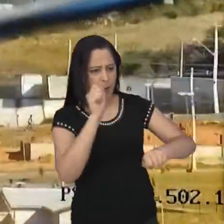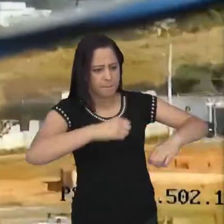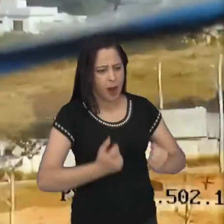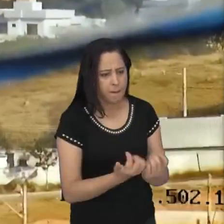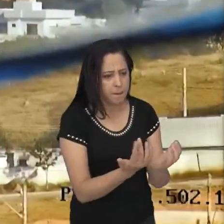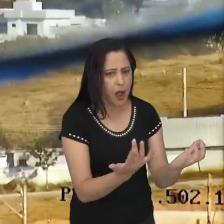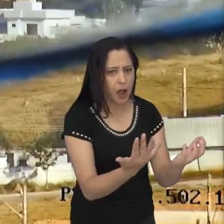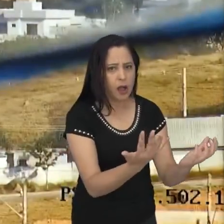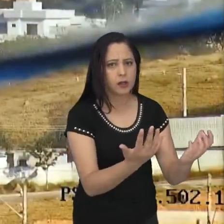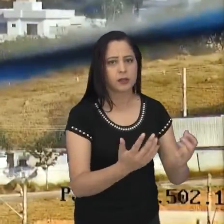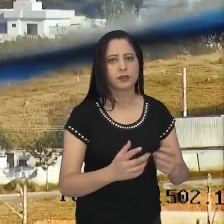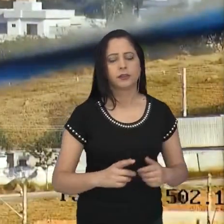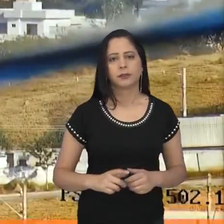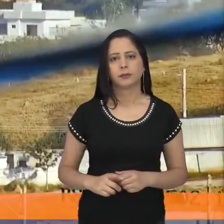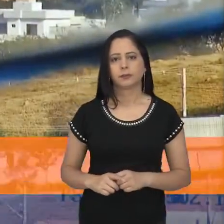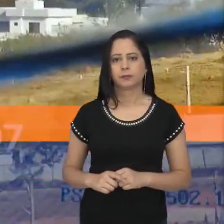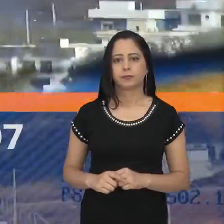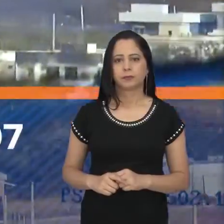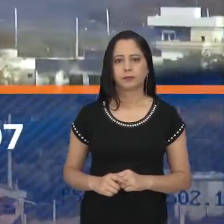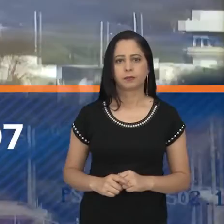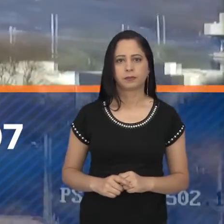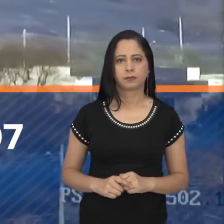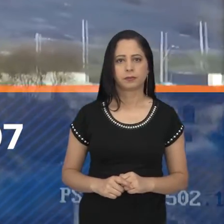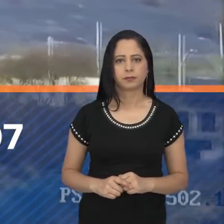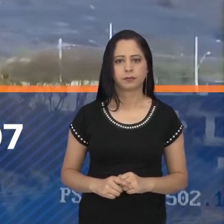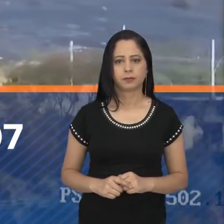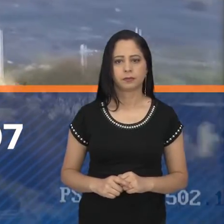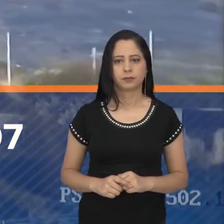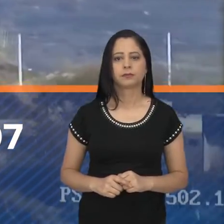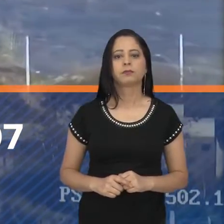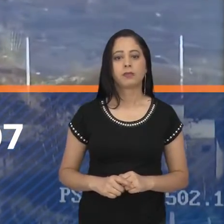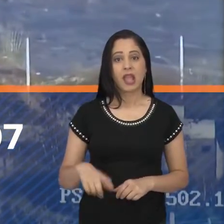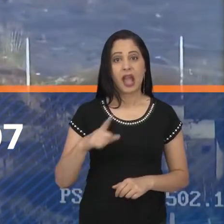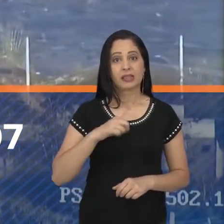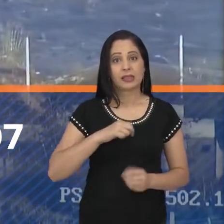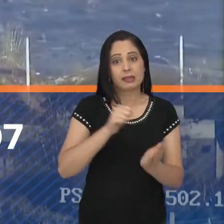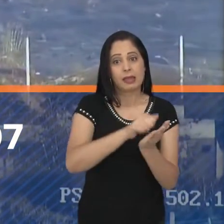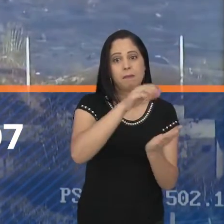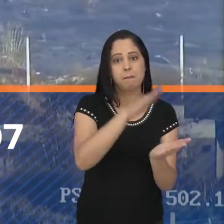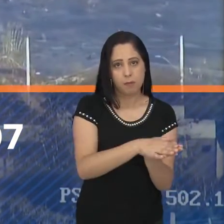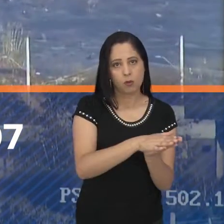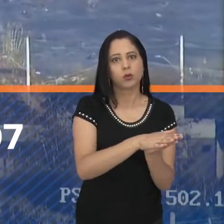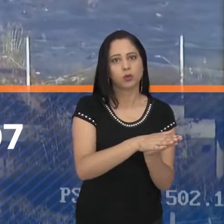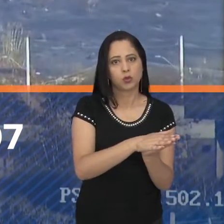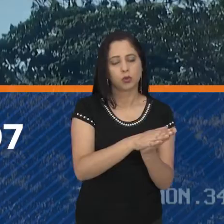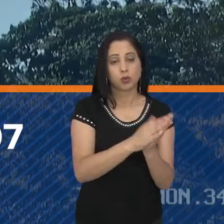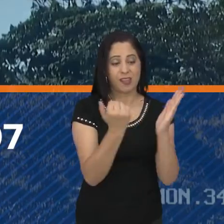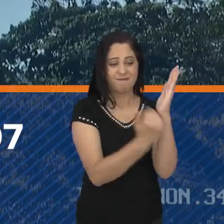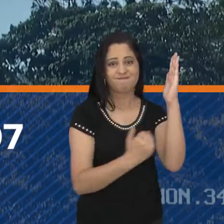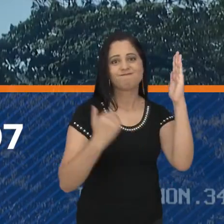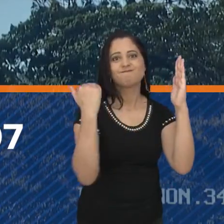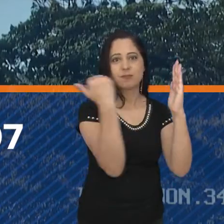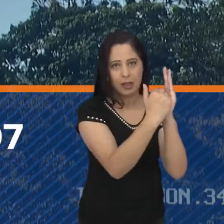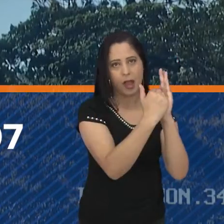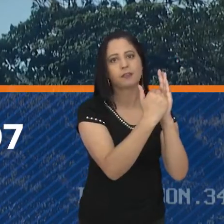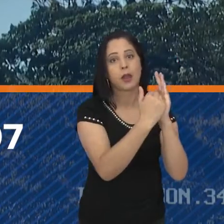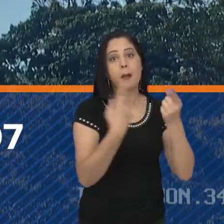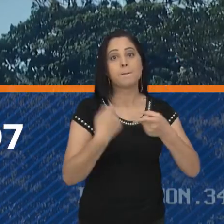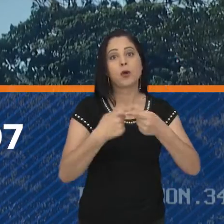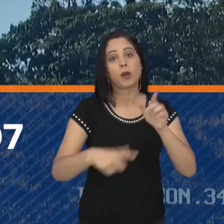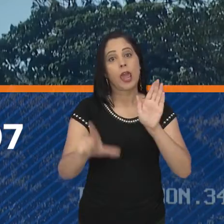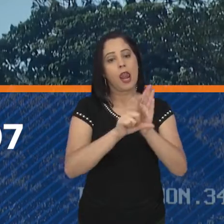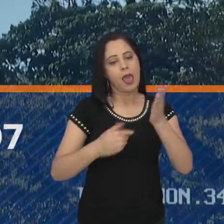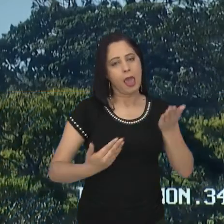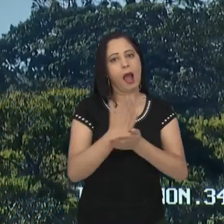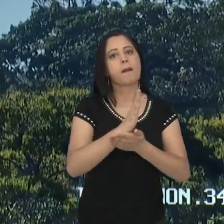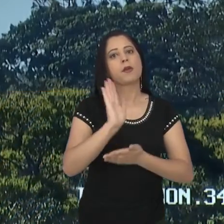infração está sujeito a penalidades previstas na Lei nº.361, de 2007, que proíbe as queimadas